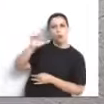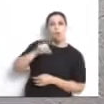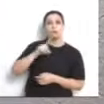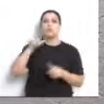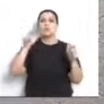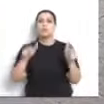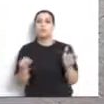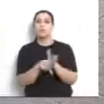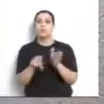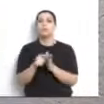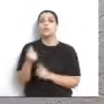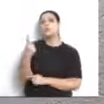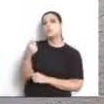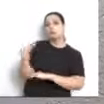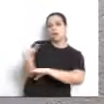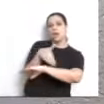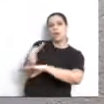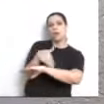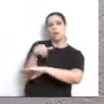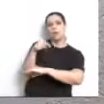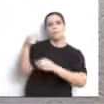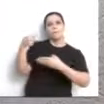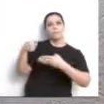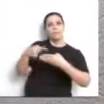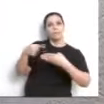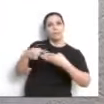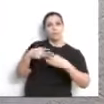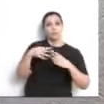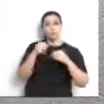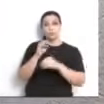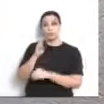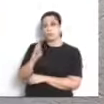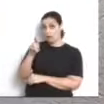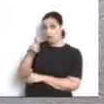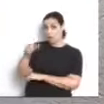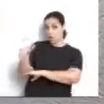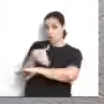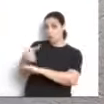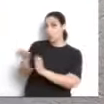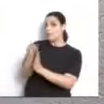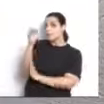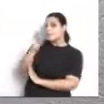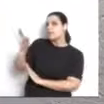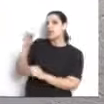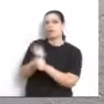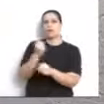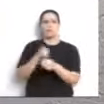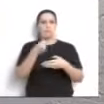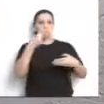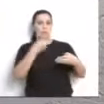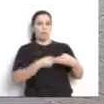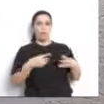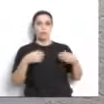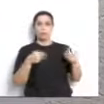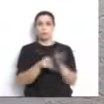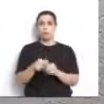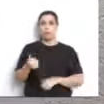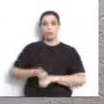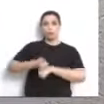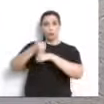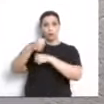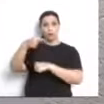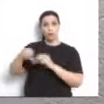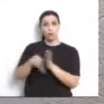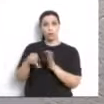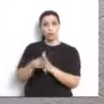lá não existe uma PR que será pedagiada, são apenas BRs, são apenas rodovias federais. Todo esse processo é comandado e